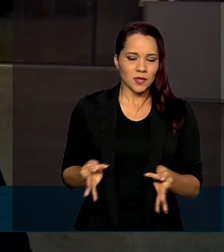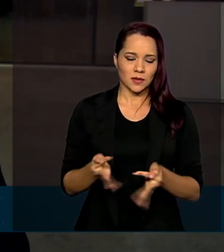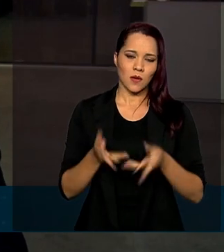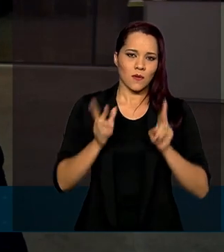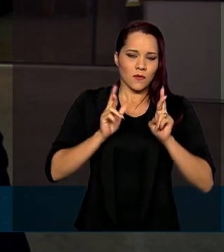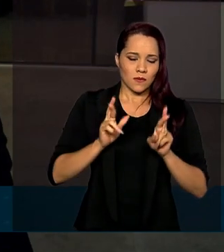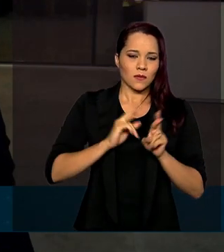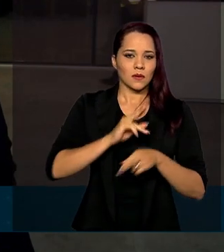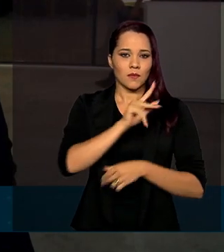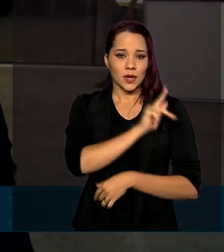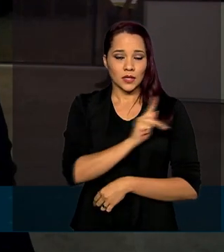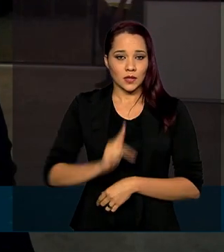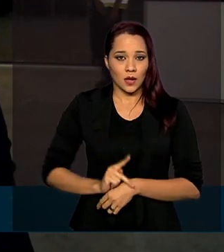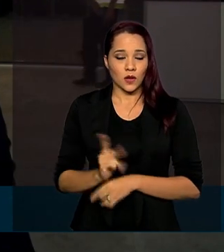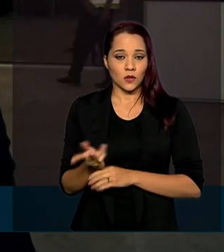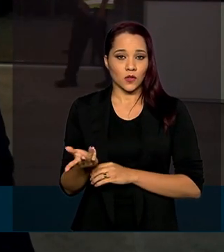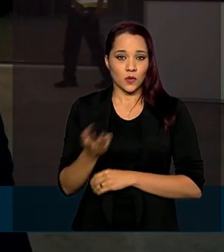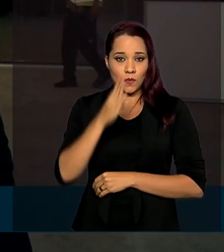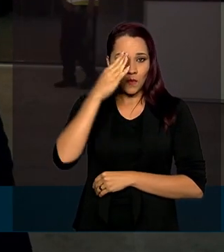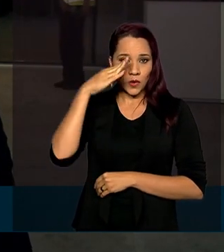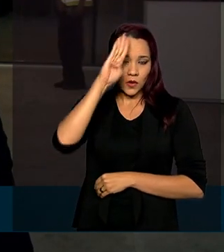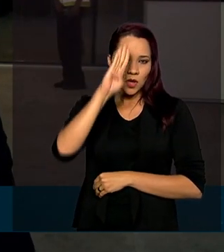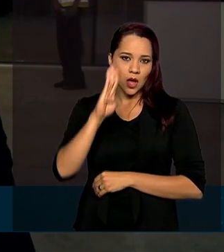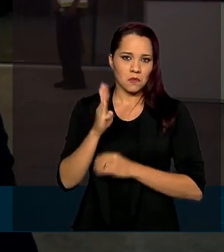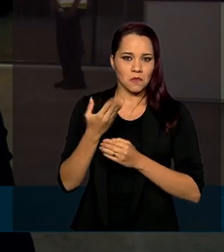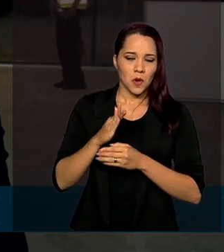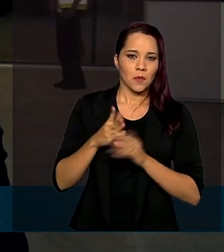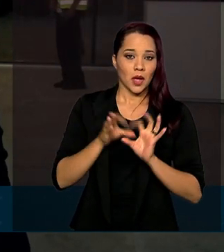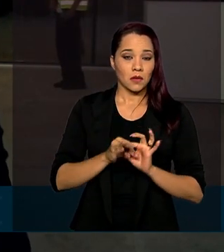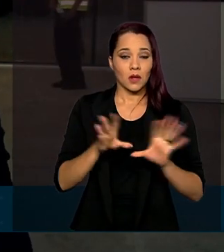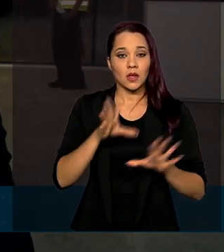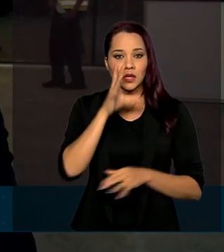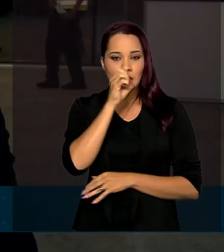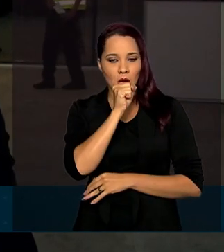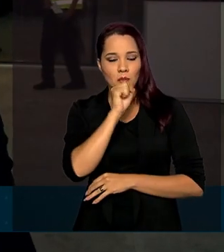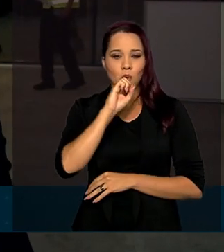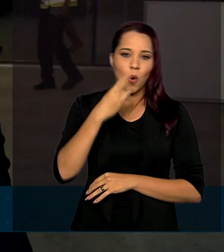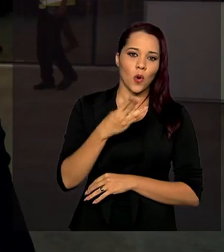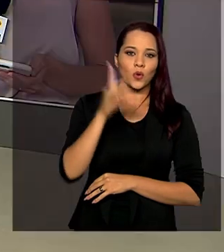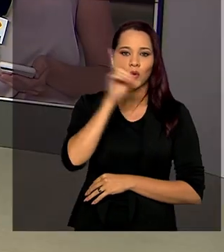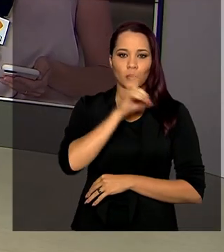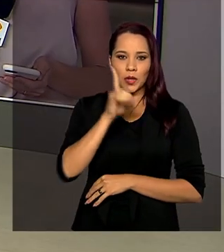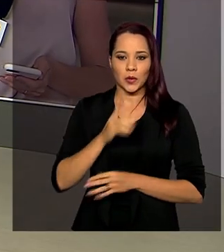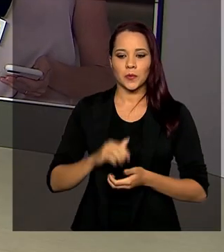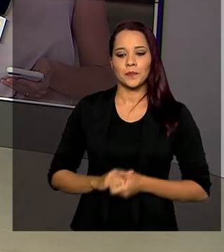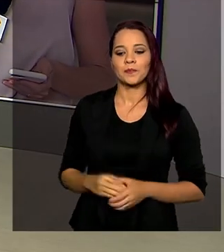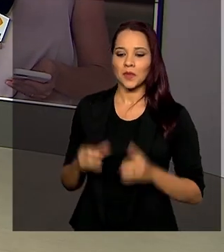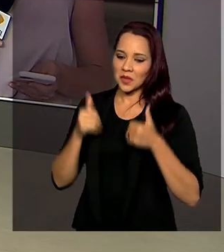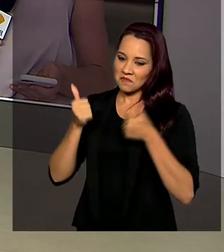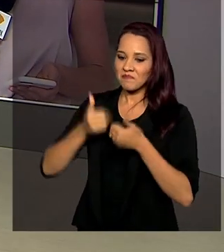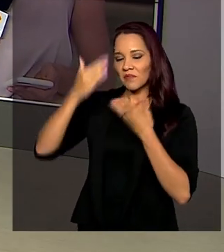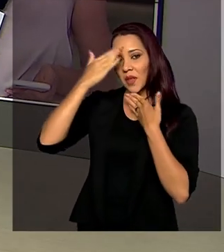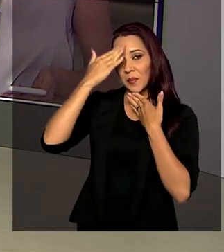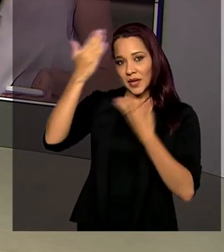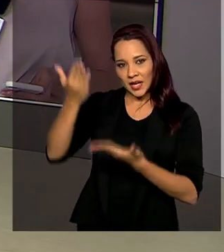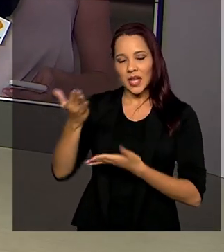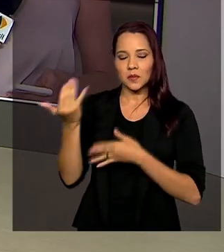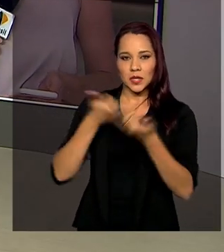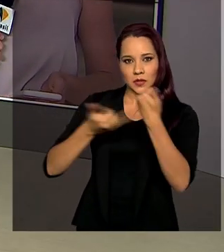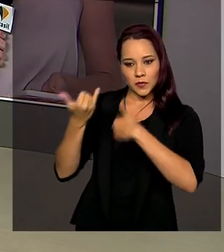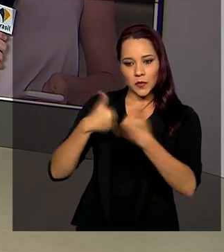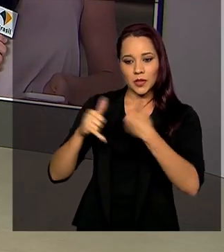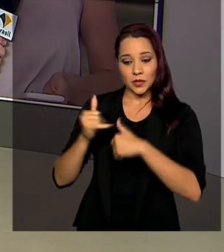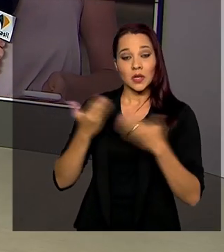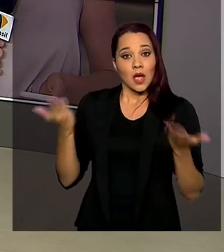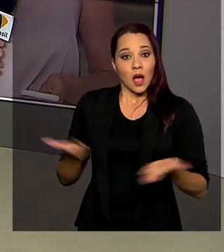que o presidente Bolsonaro deixe o hospital entre sábado e domingo. Eu volto com você, Roberto. Está muito bom, Pablo. Obrigado aí pelas suas informações